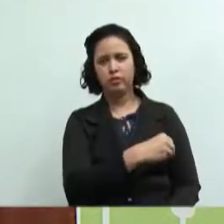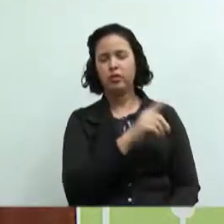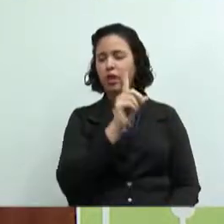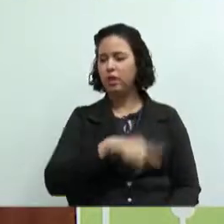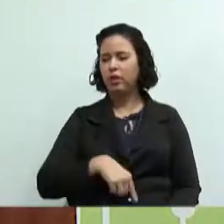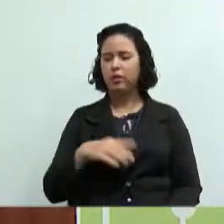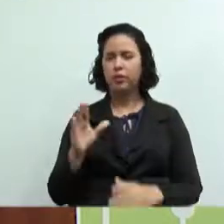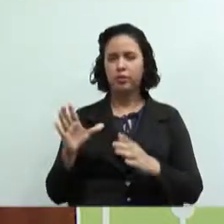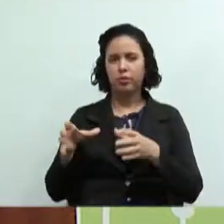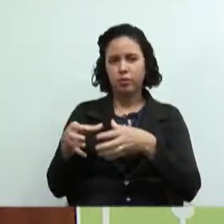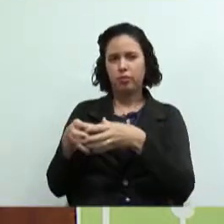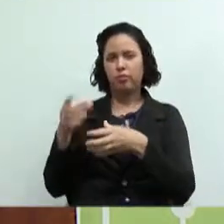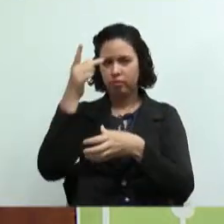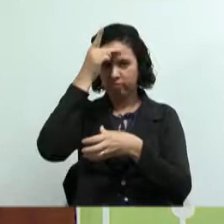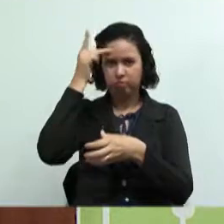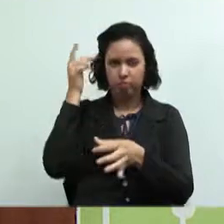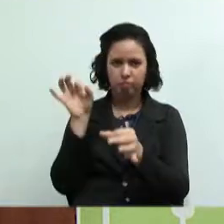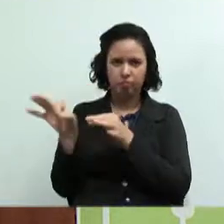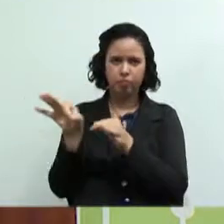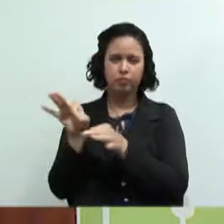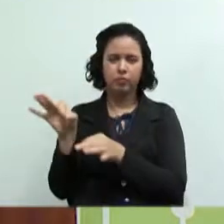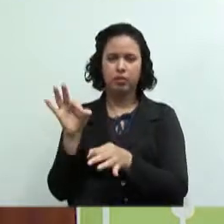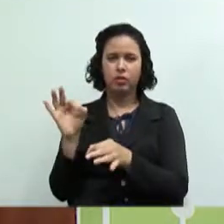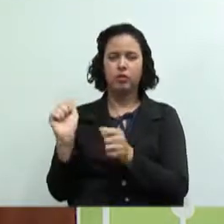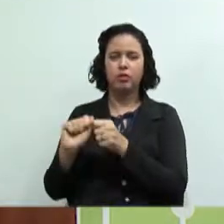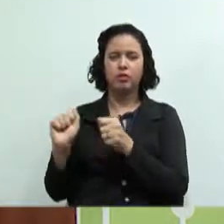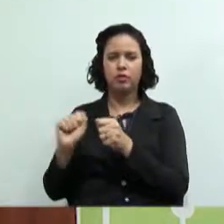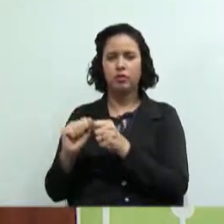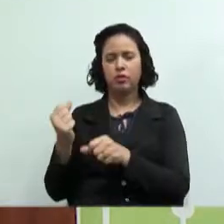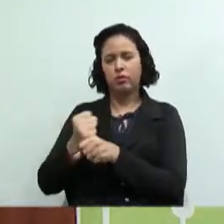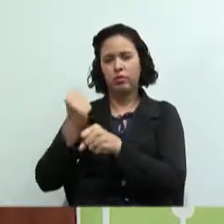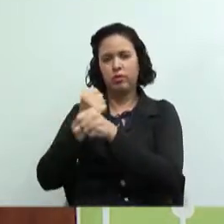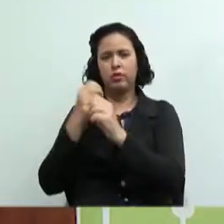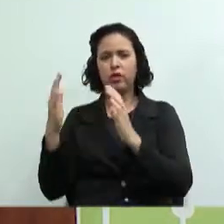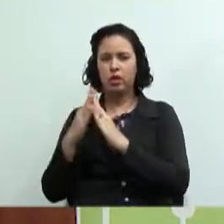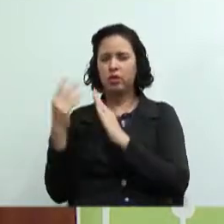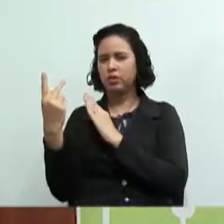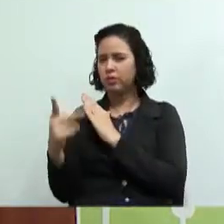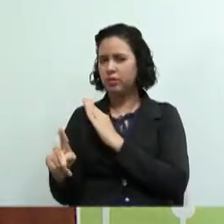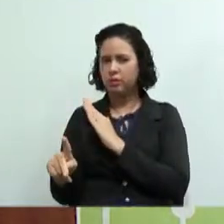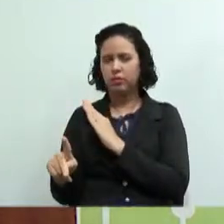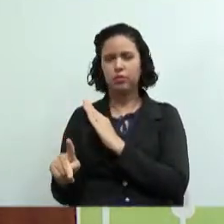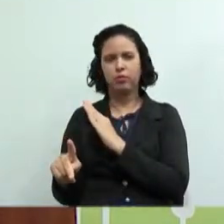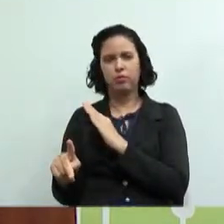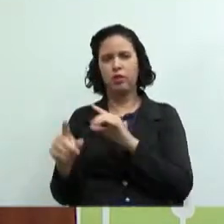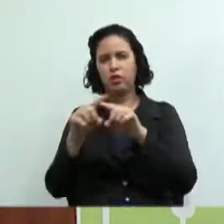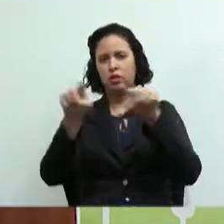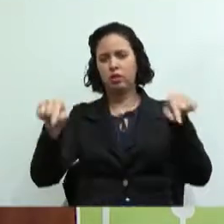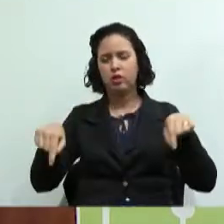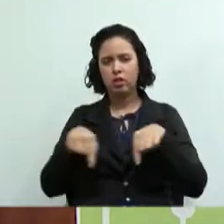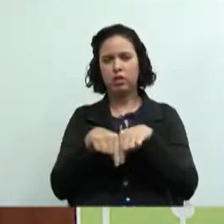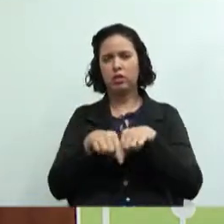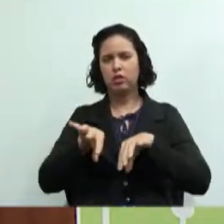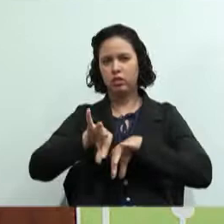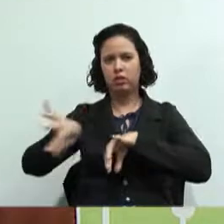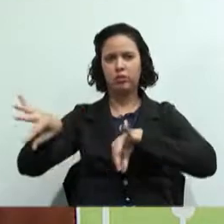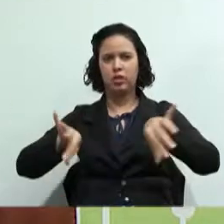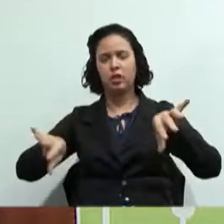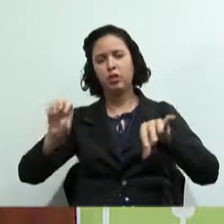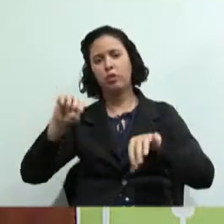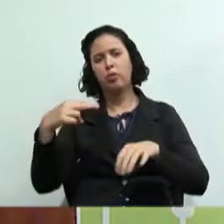que se organiza para construir casas, construir sua moradia, seja ela em terrenos separados ou seja ela em